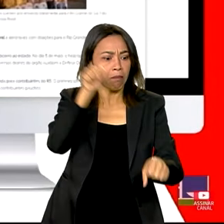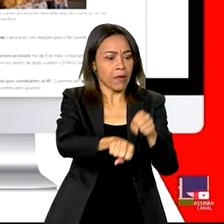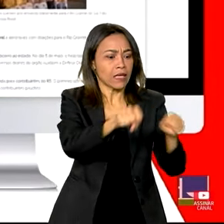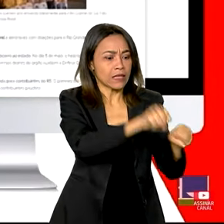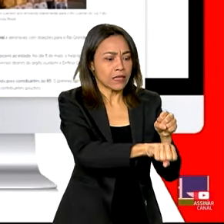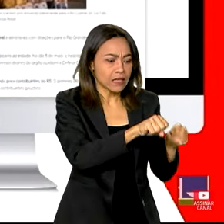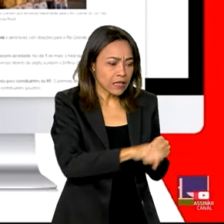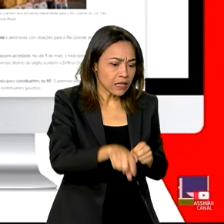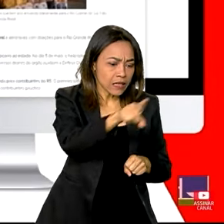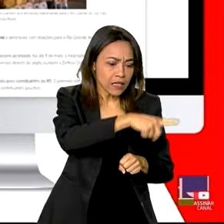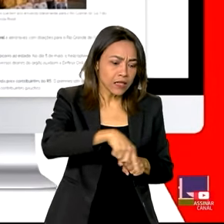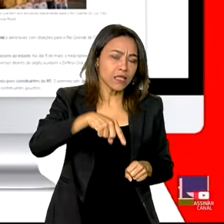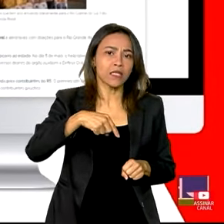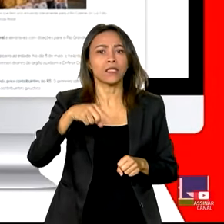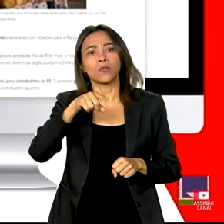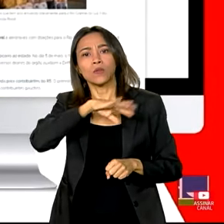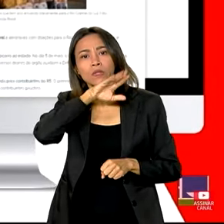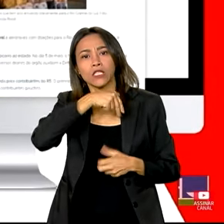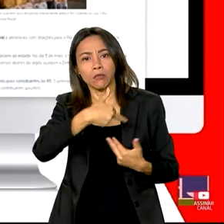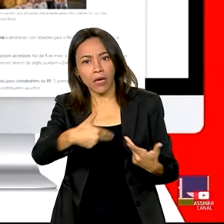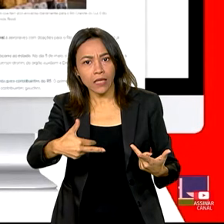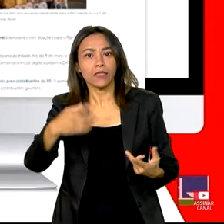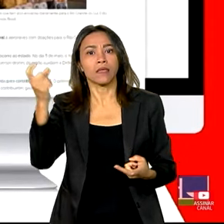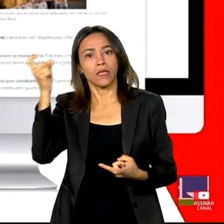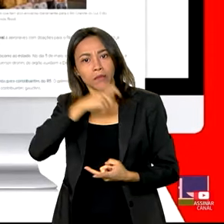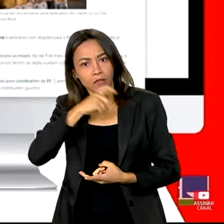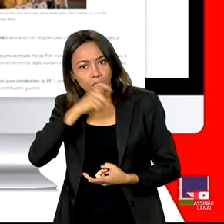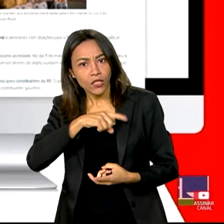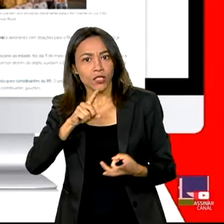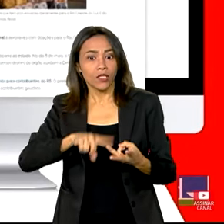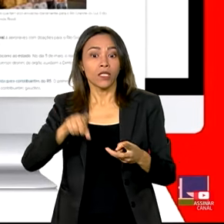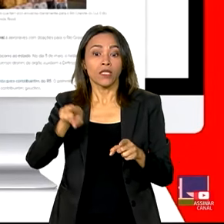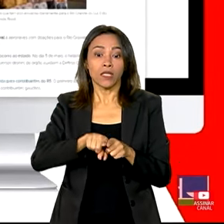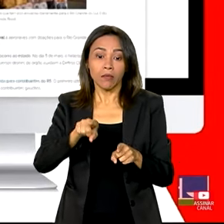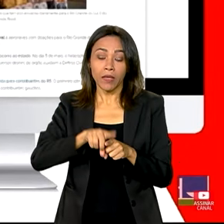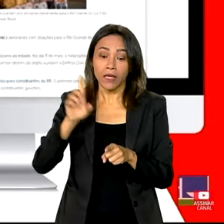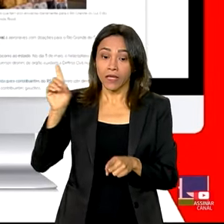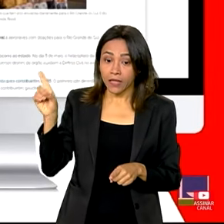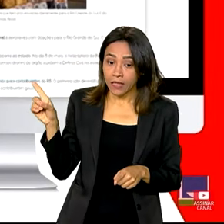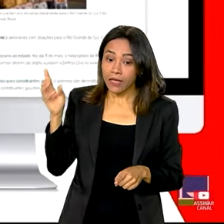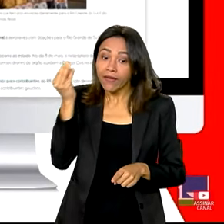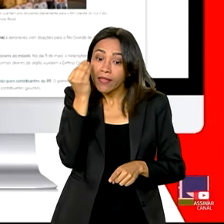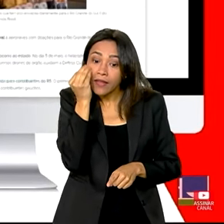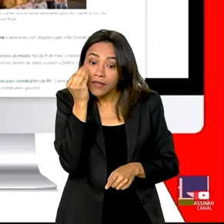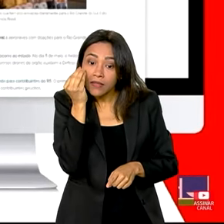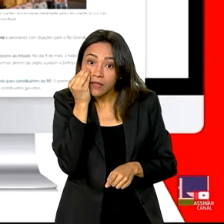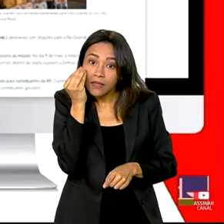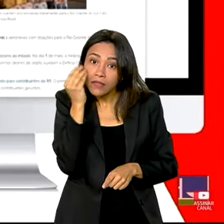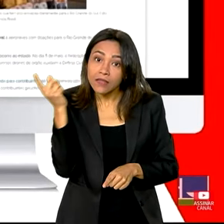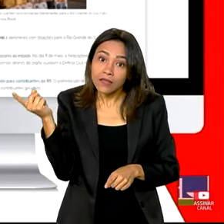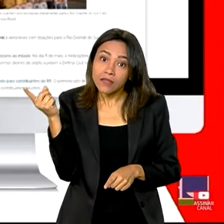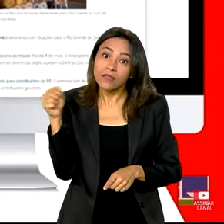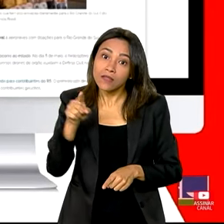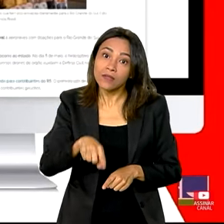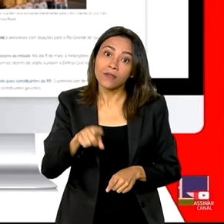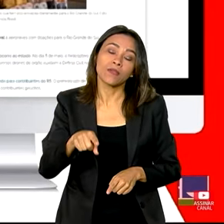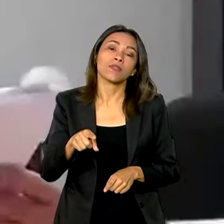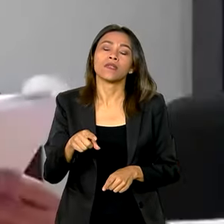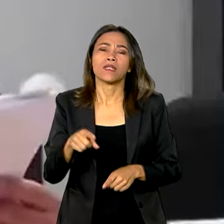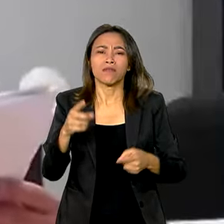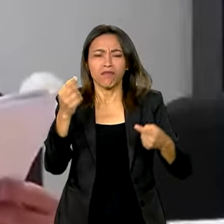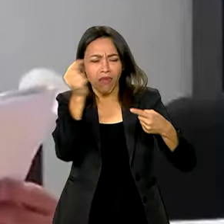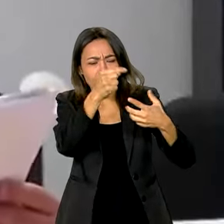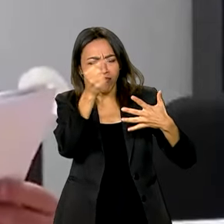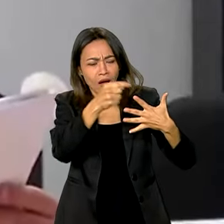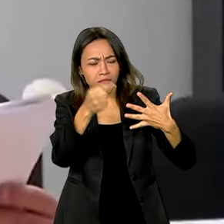a supernotação dos abrigos. Era mentira também que o posto médico legal de Canoas estava testando que causa a morte de vítimas das enchentes era indeterminada.